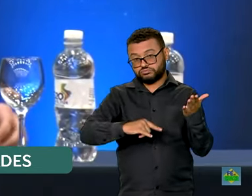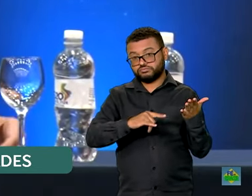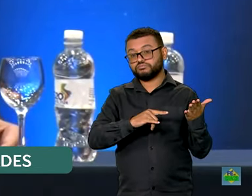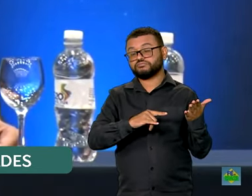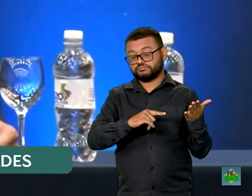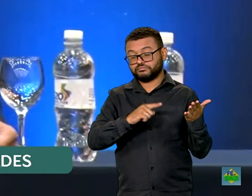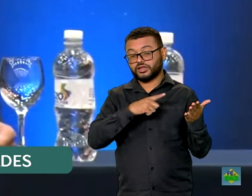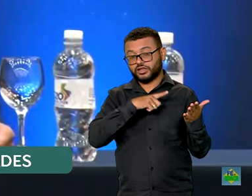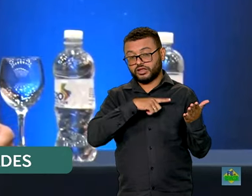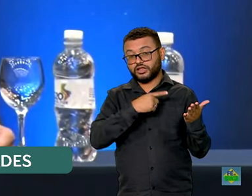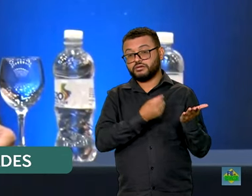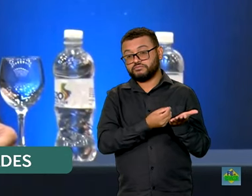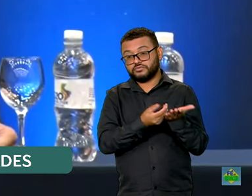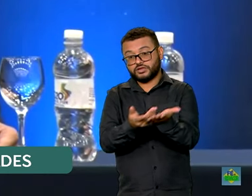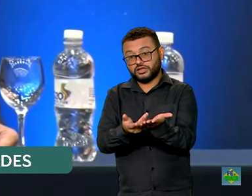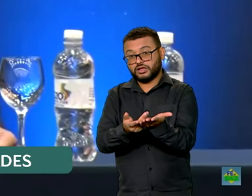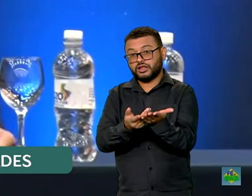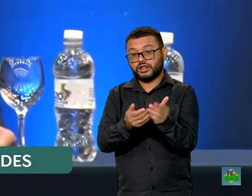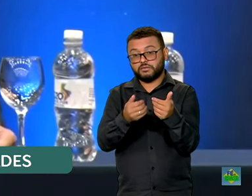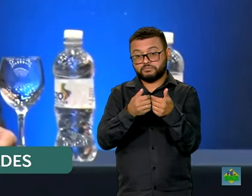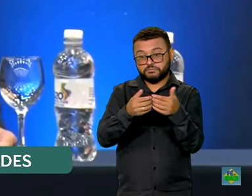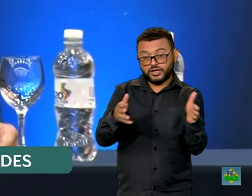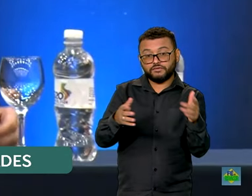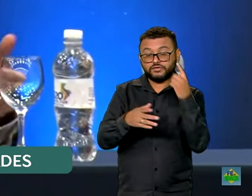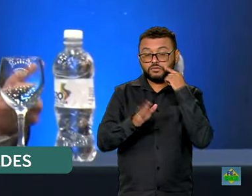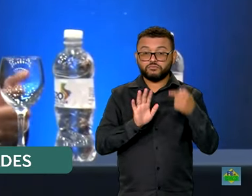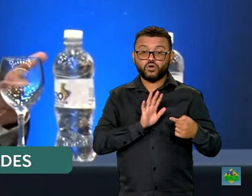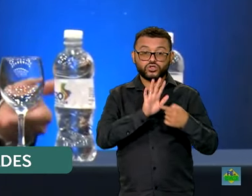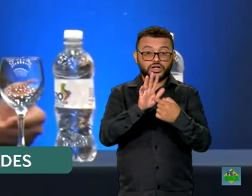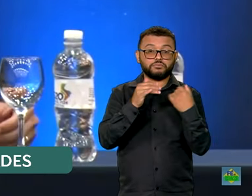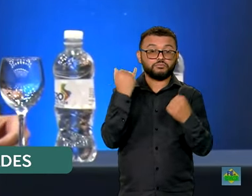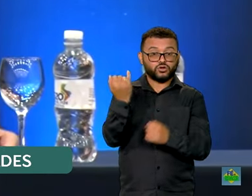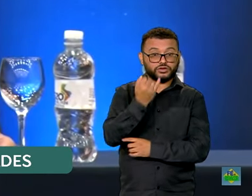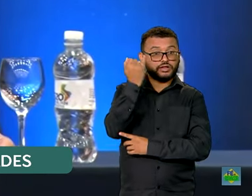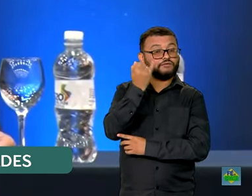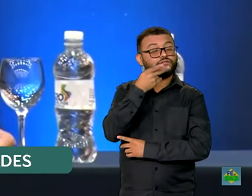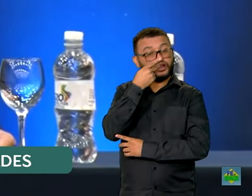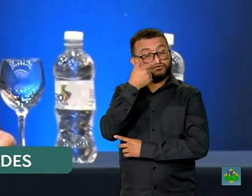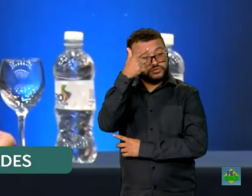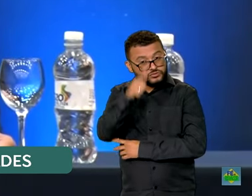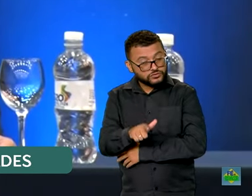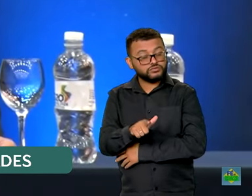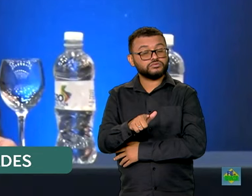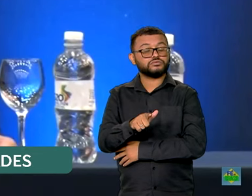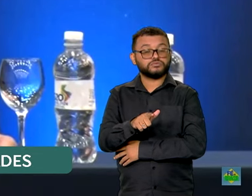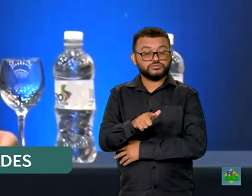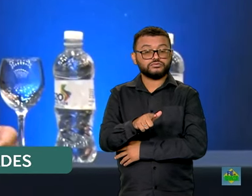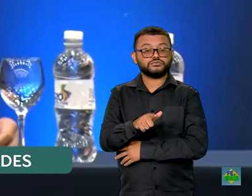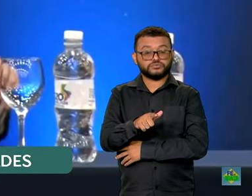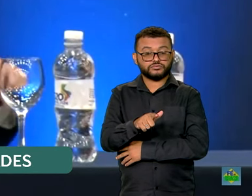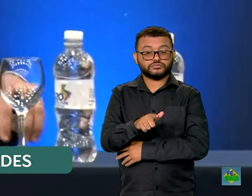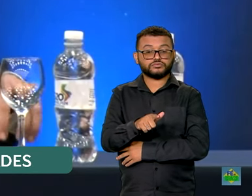vão ser dados a público. Lembrando e enfatizando que,